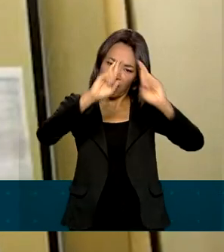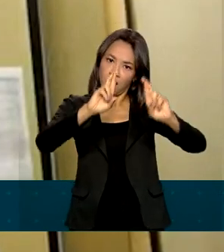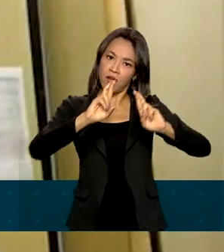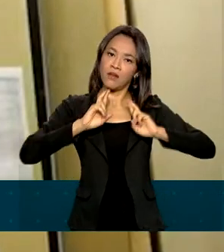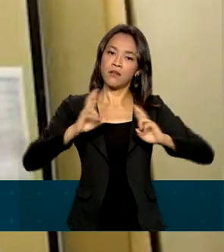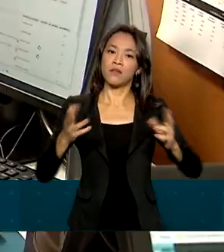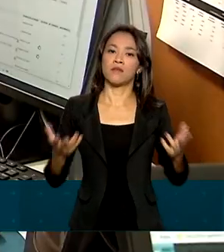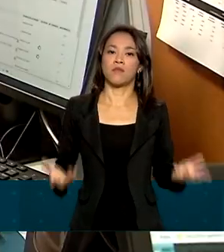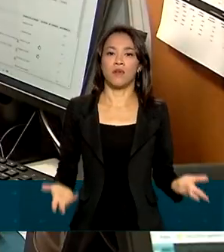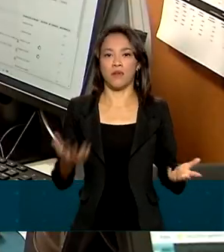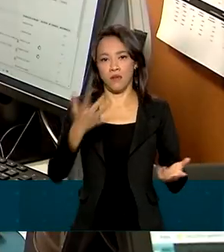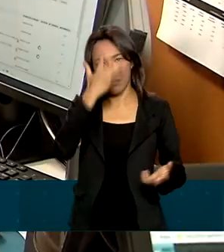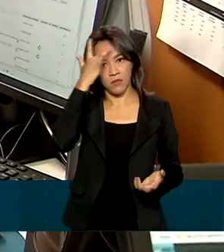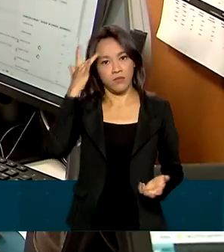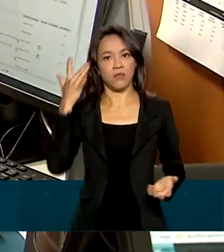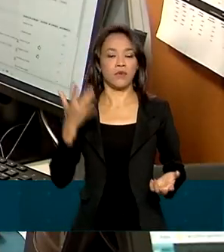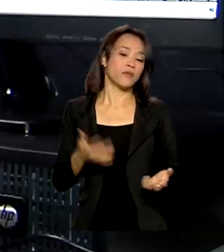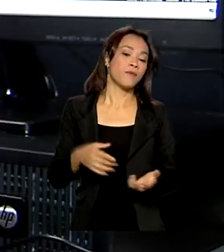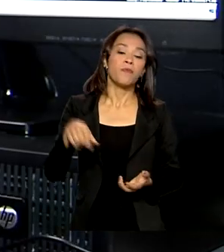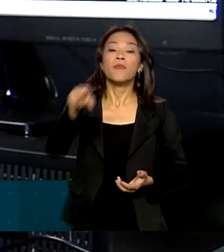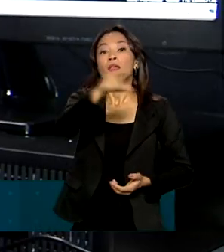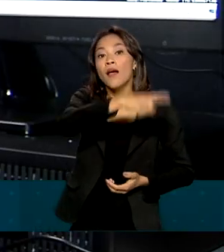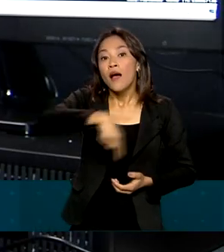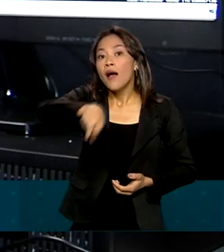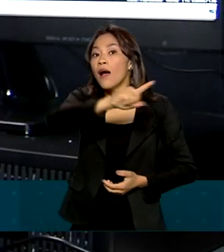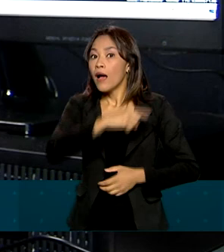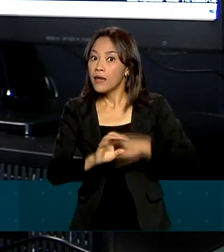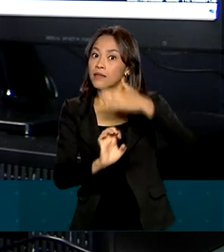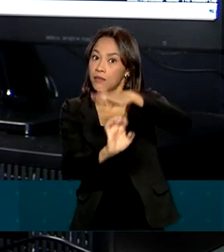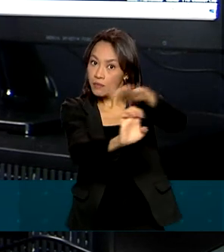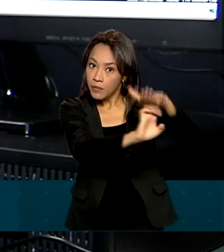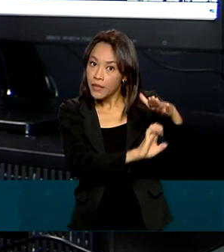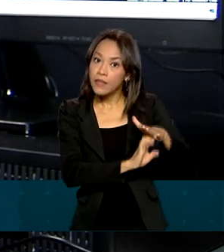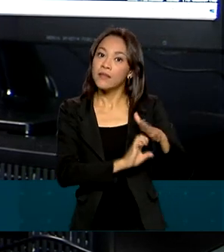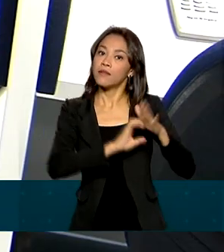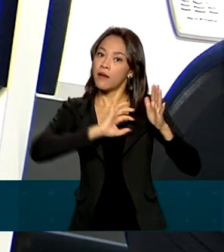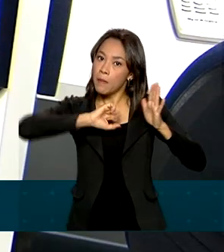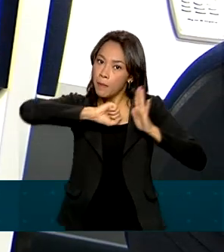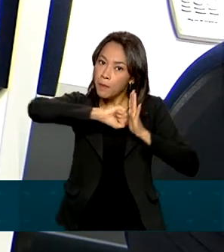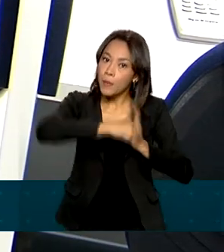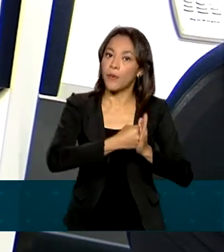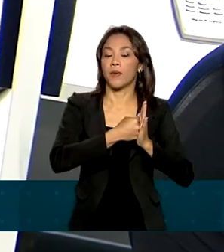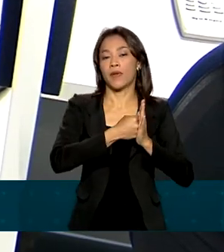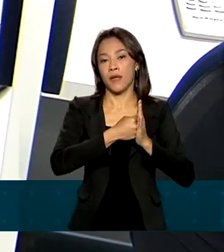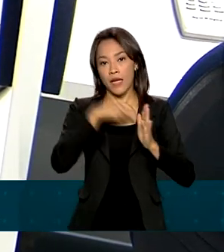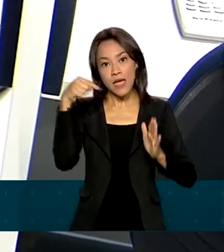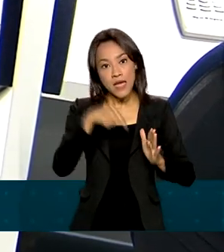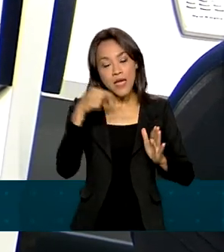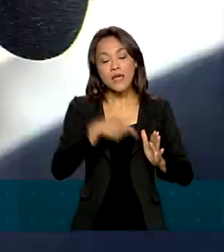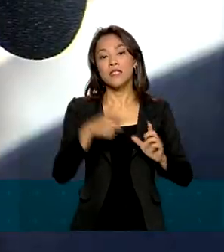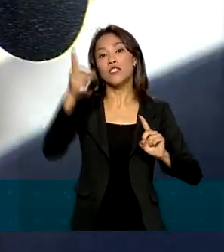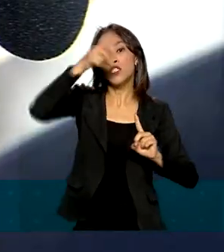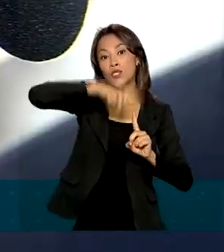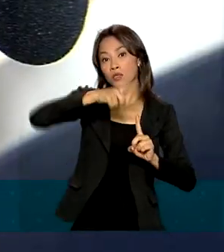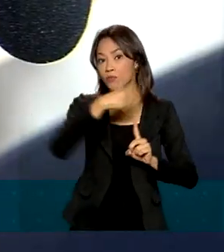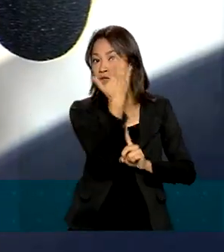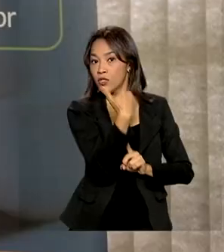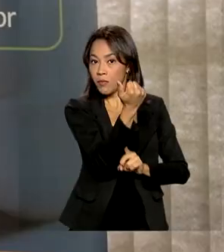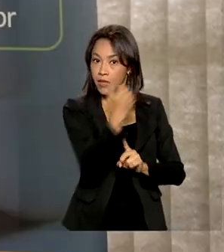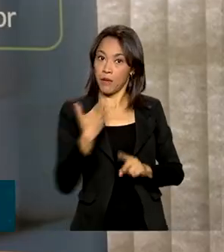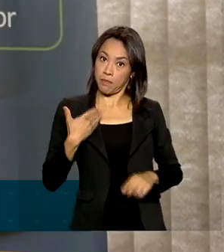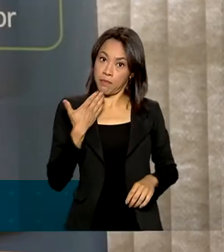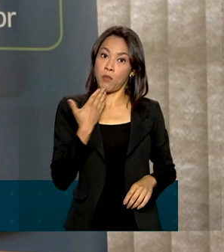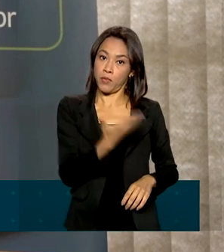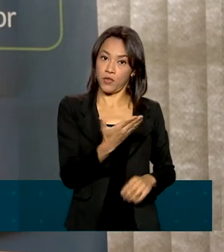consumidor brasileiro. As operadoras deverão realizar o bloqueio preventivo desse tipo de chamada a pedido do consumidor.